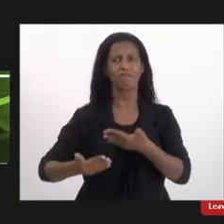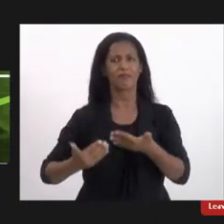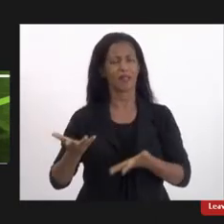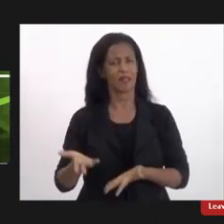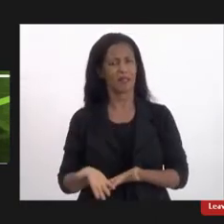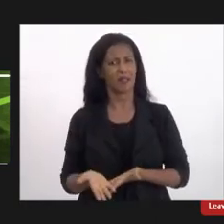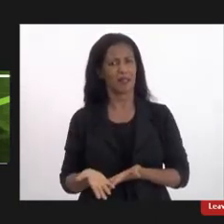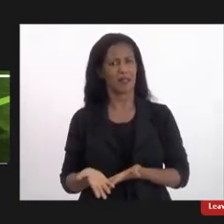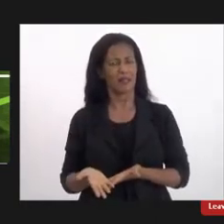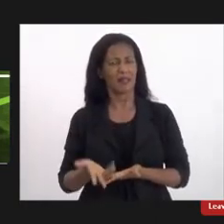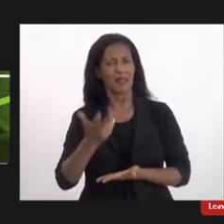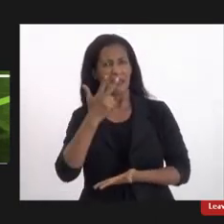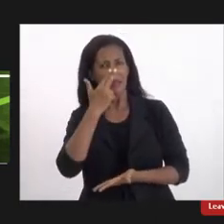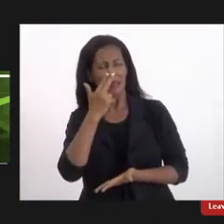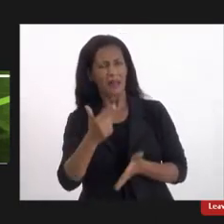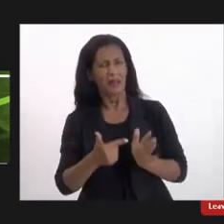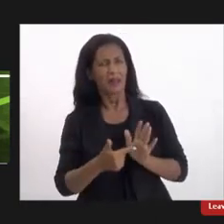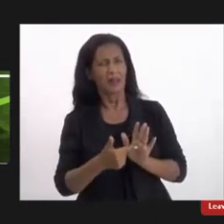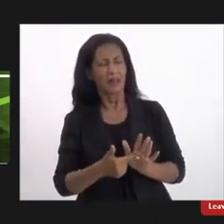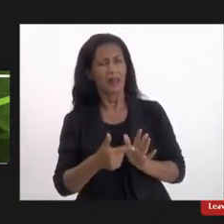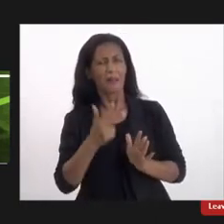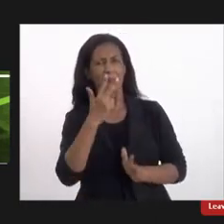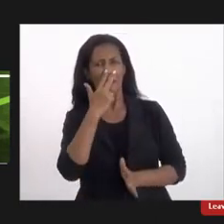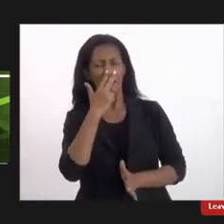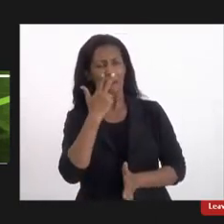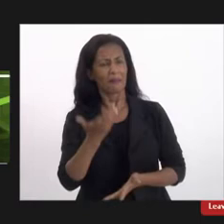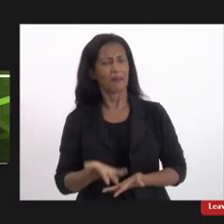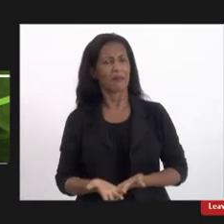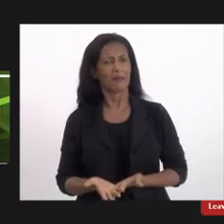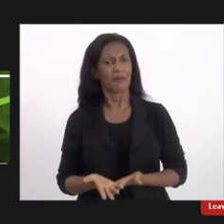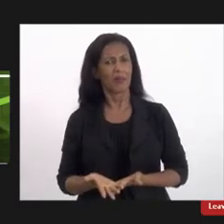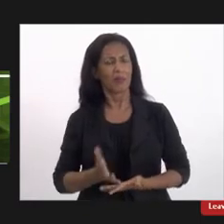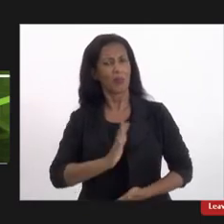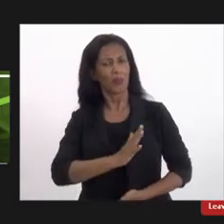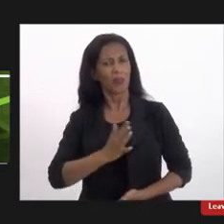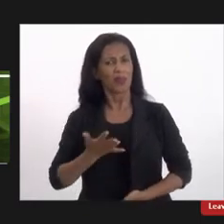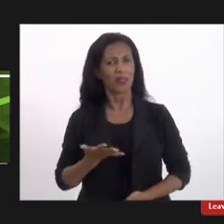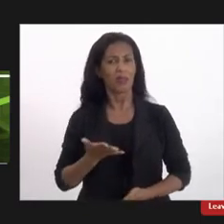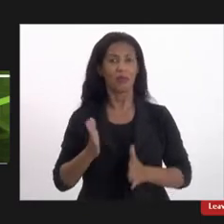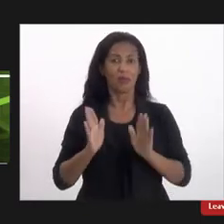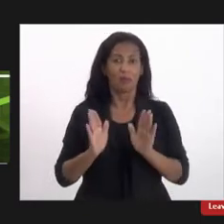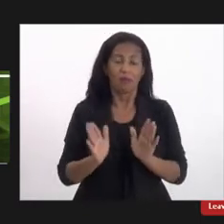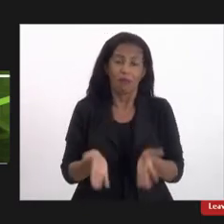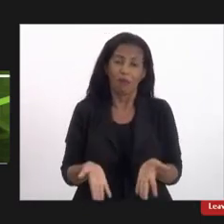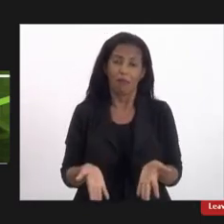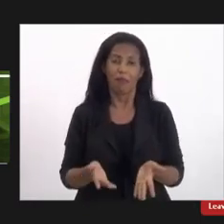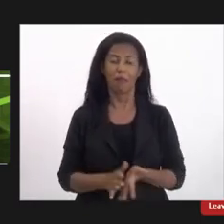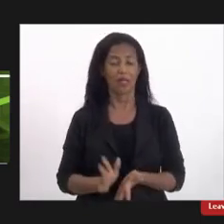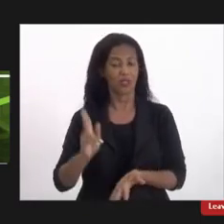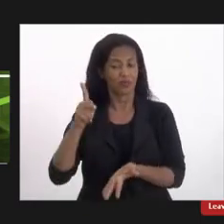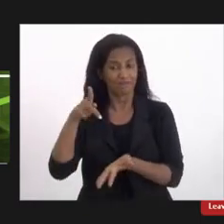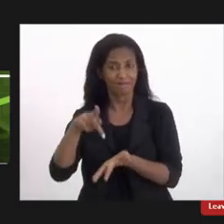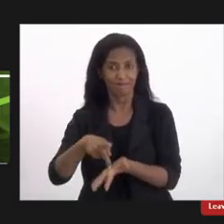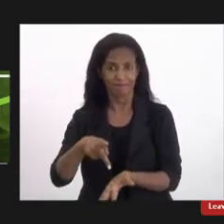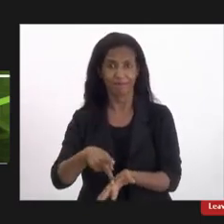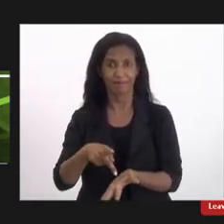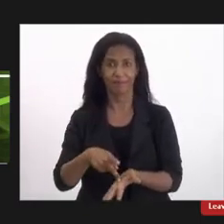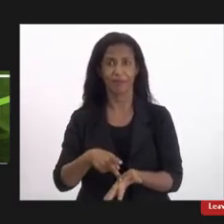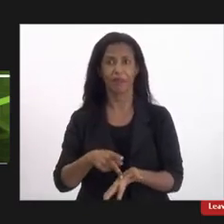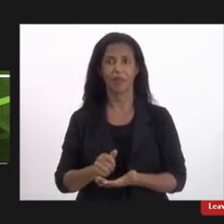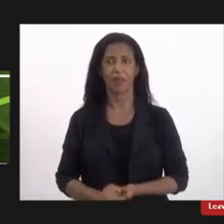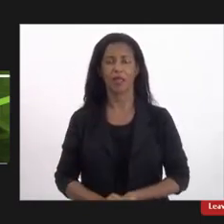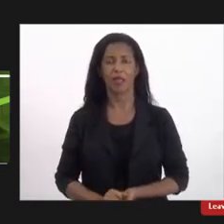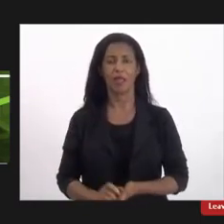uma constatação estarrecedora mas absolutamente verdadeira as